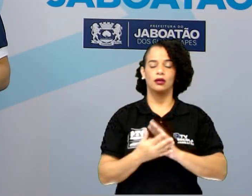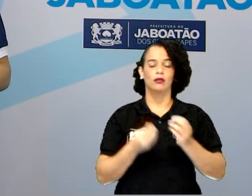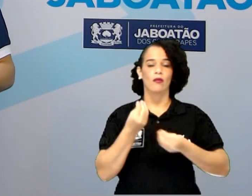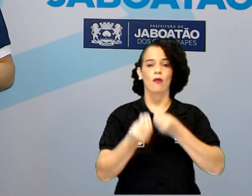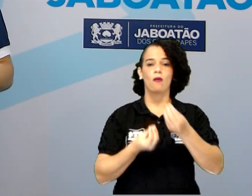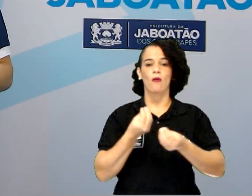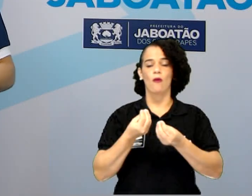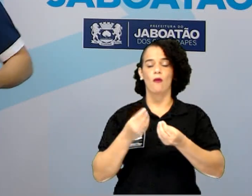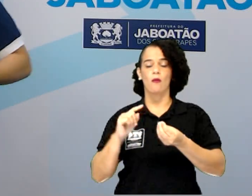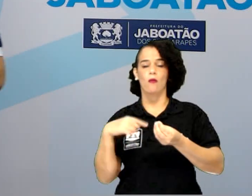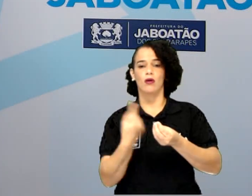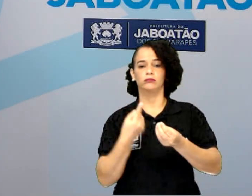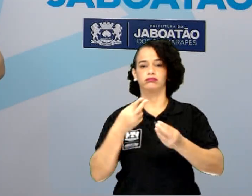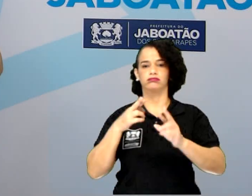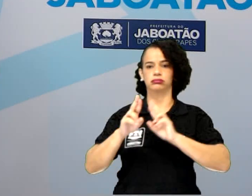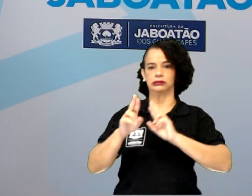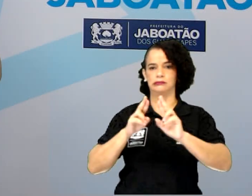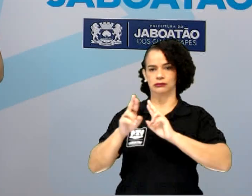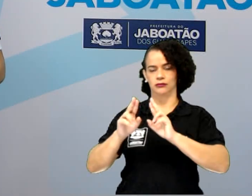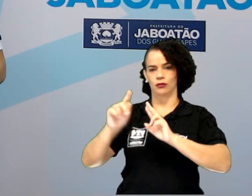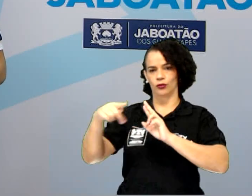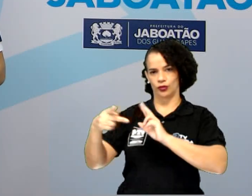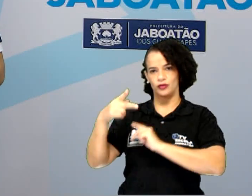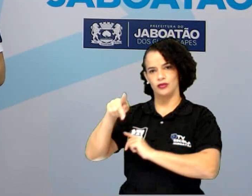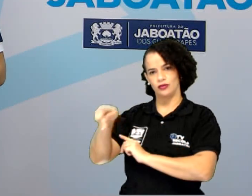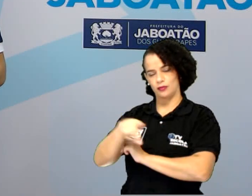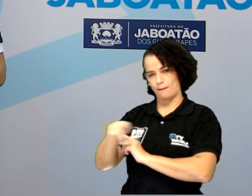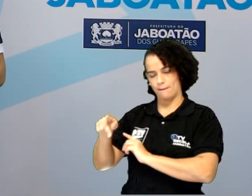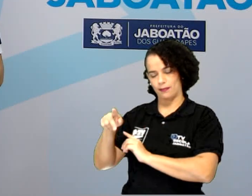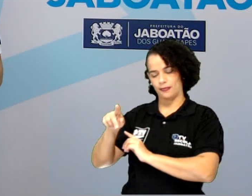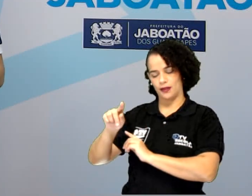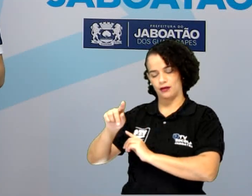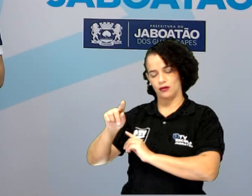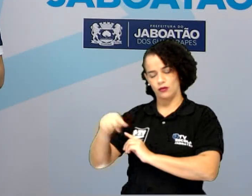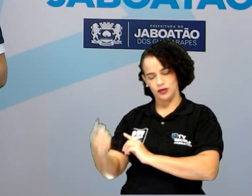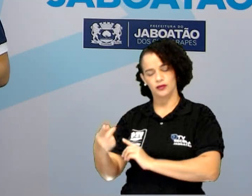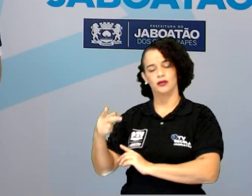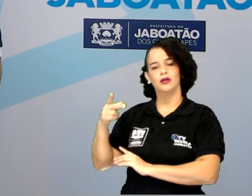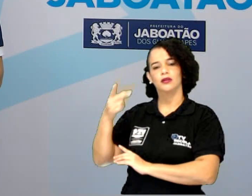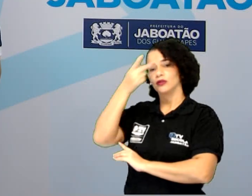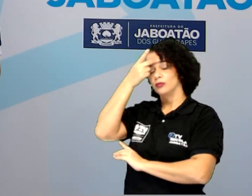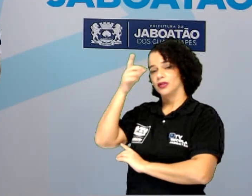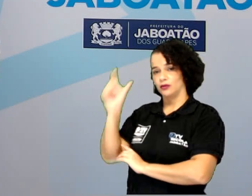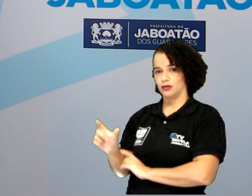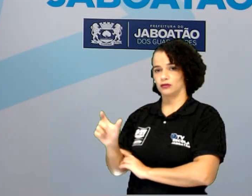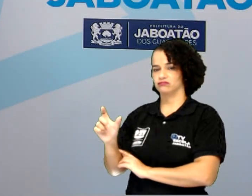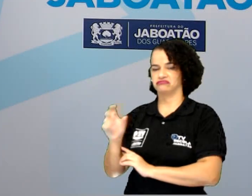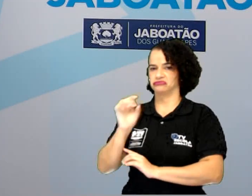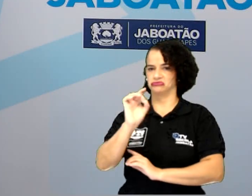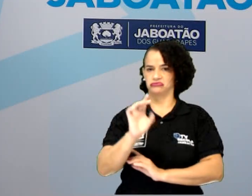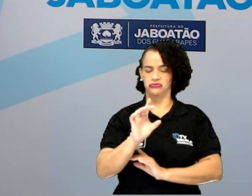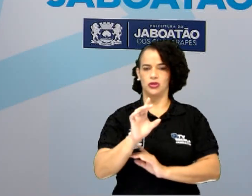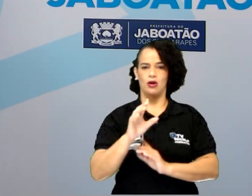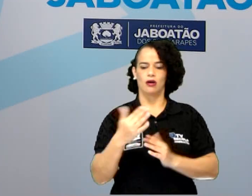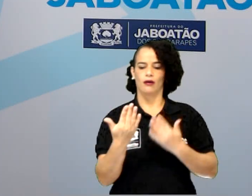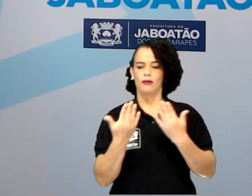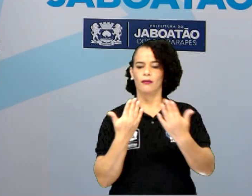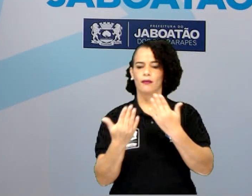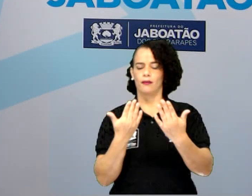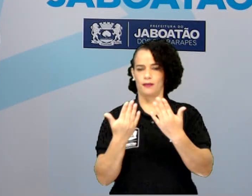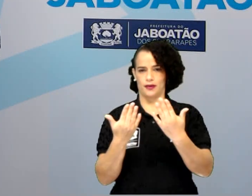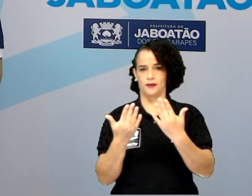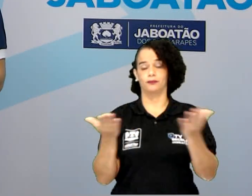gente se relaciona hoje com as pessoas. Não é aquela relação mais, assim, pessoal, de que você está diante de alguém face a face.